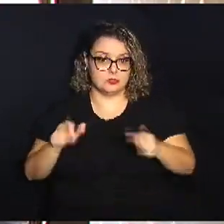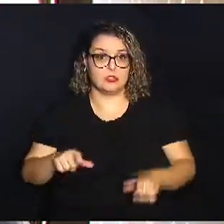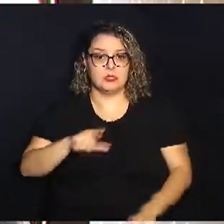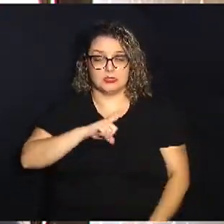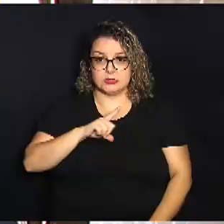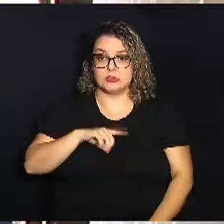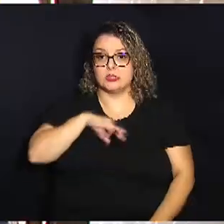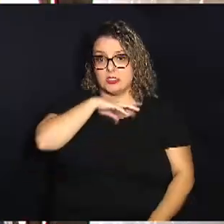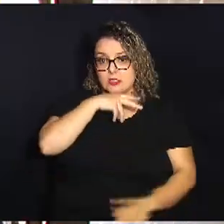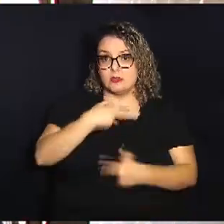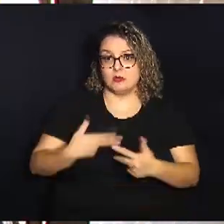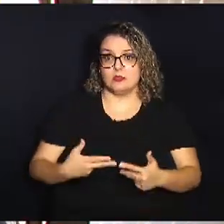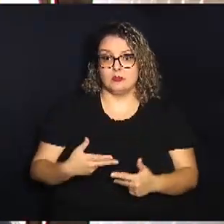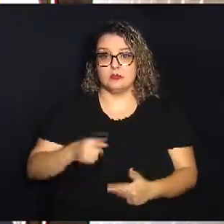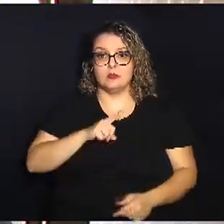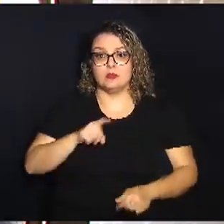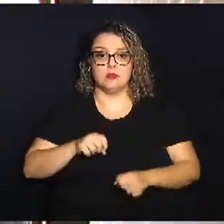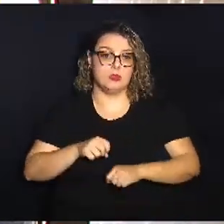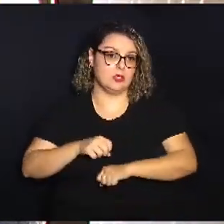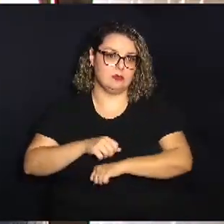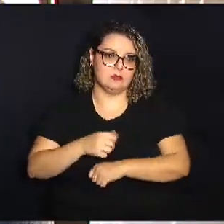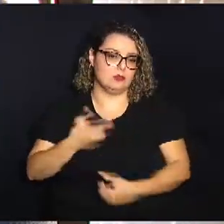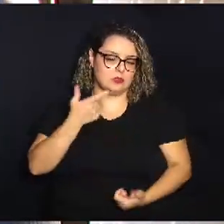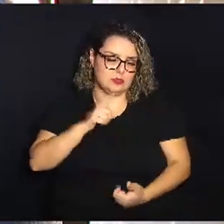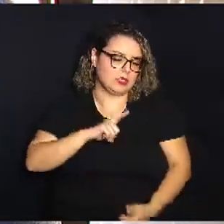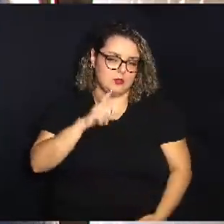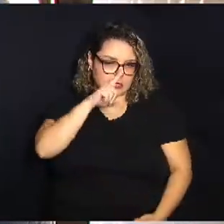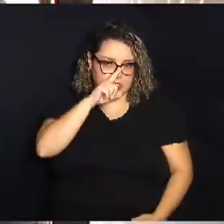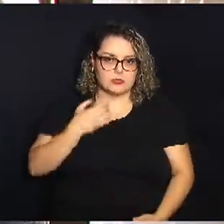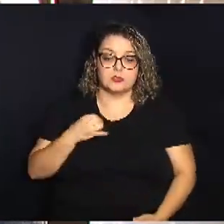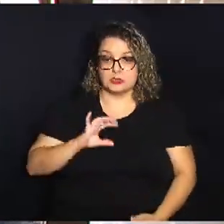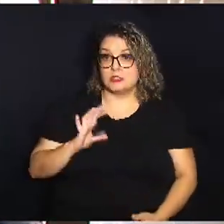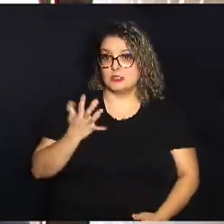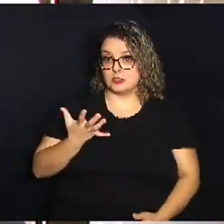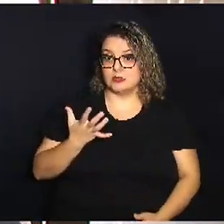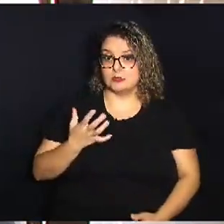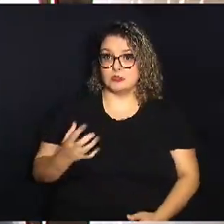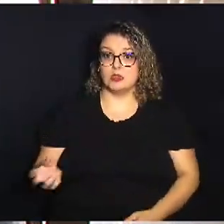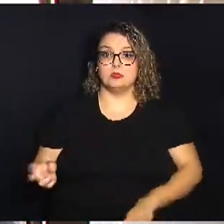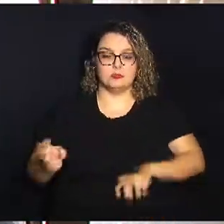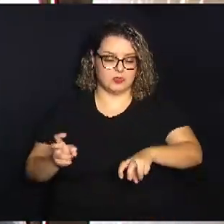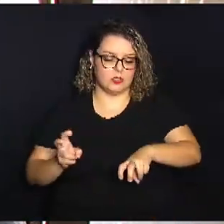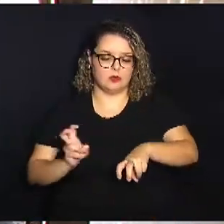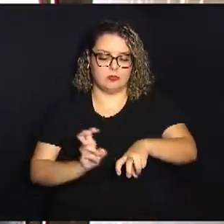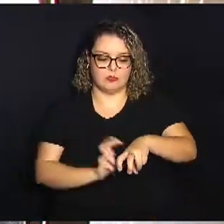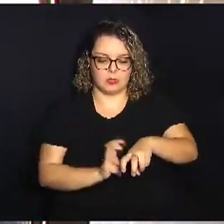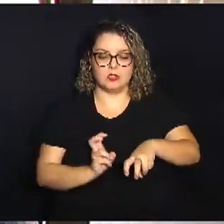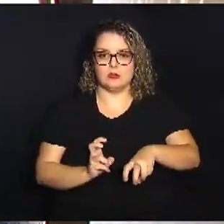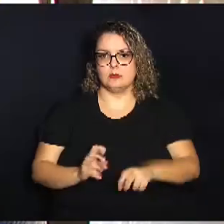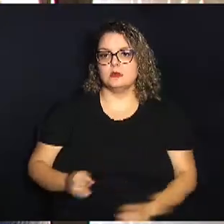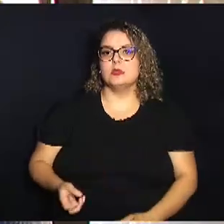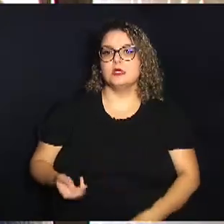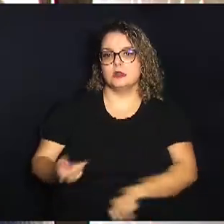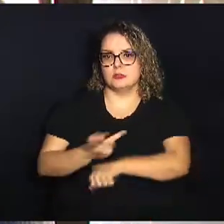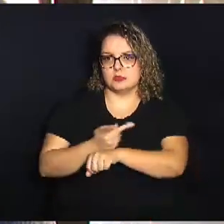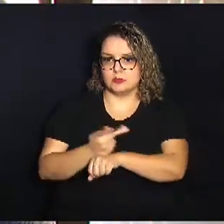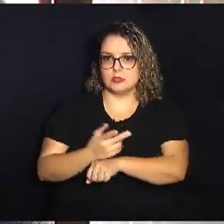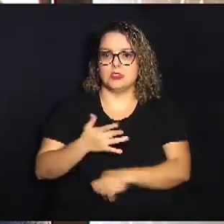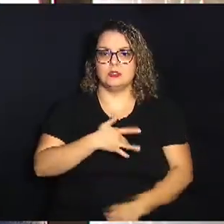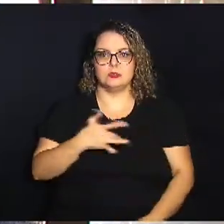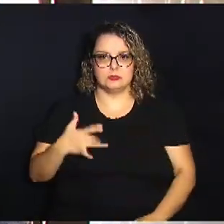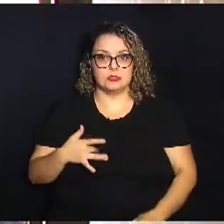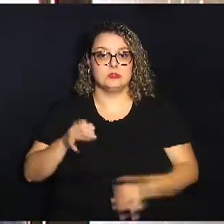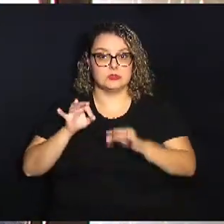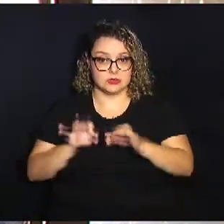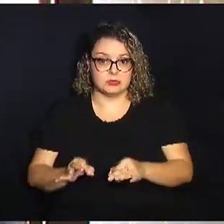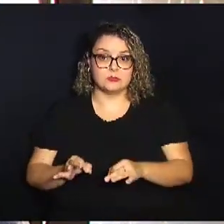animais para eles não se exporem, né? E caso aconteça de ocorrer essa exposição, a gente orientar para procurar o serviço de saúde adequado